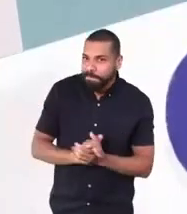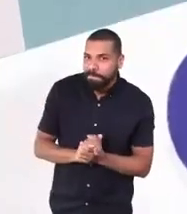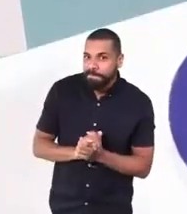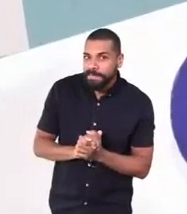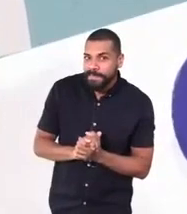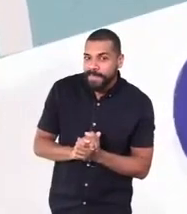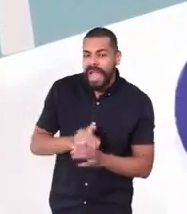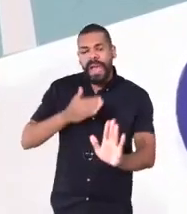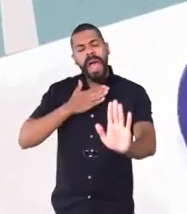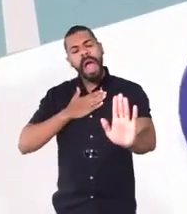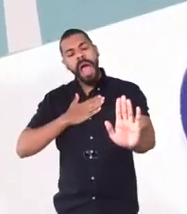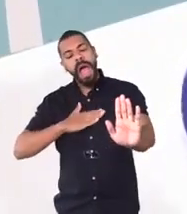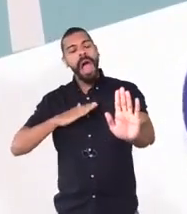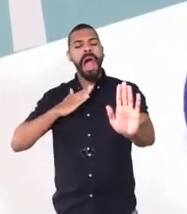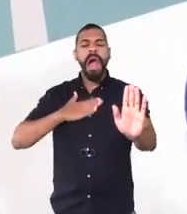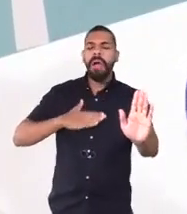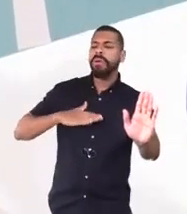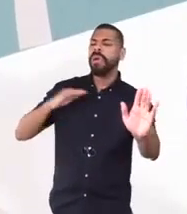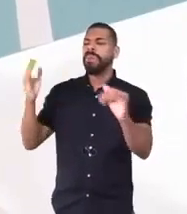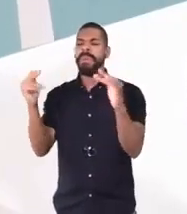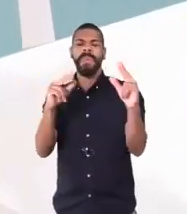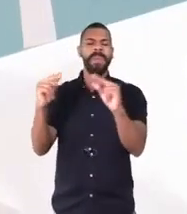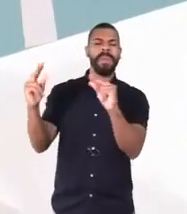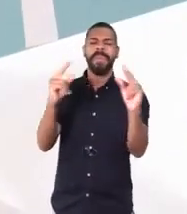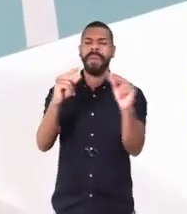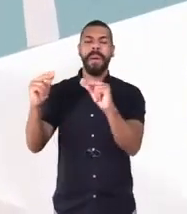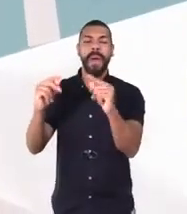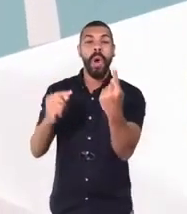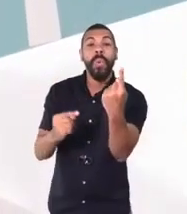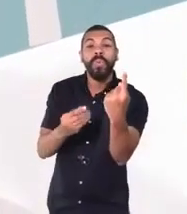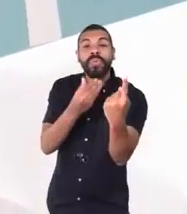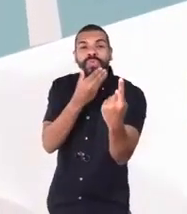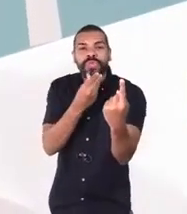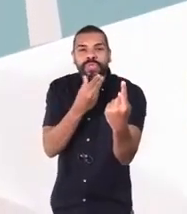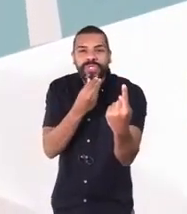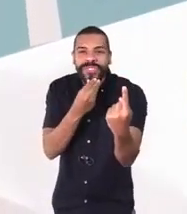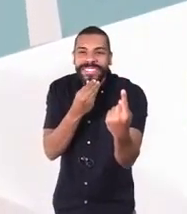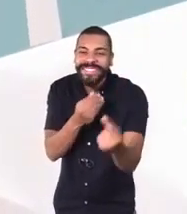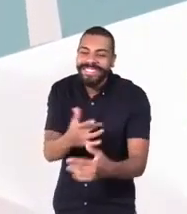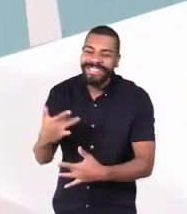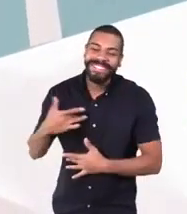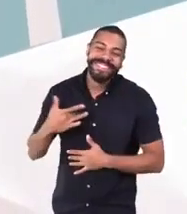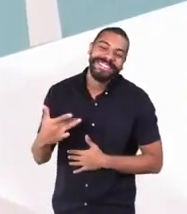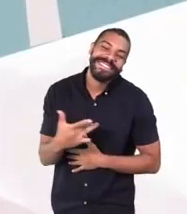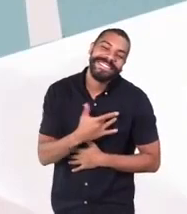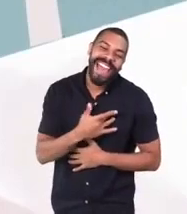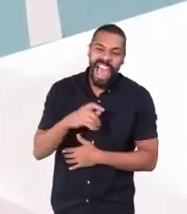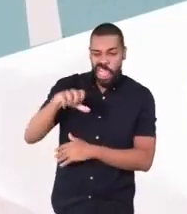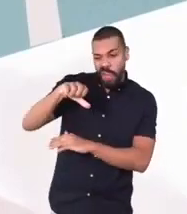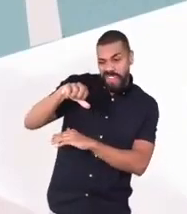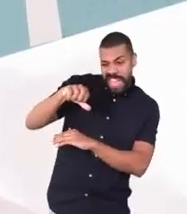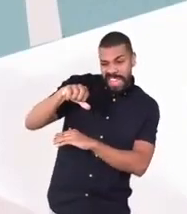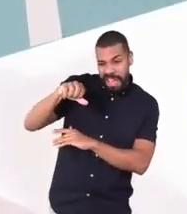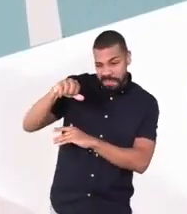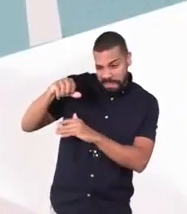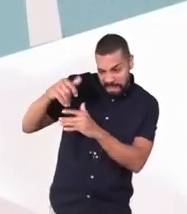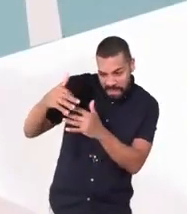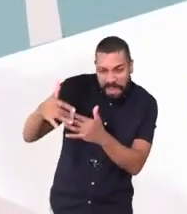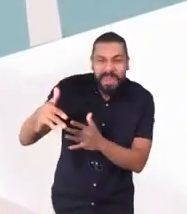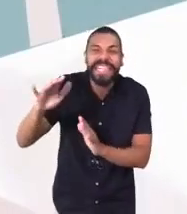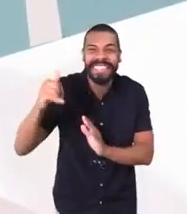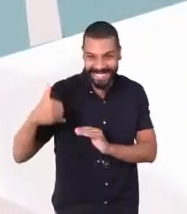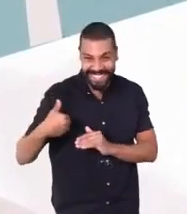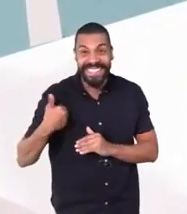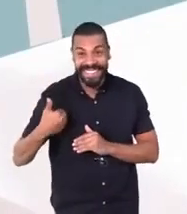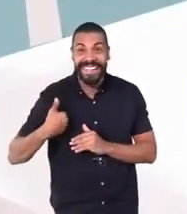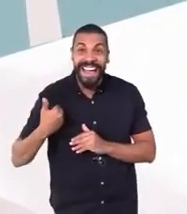Apaziguando uma briga, um senhor que esbanjava a saúde aos seus noventa e poucos